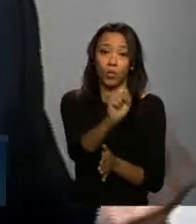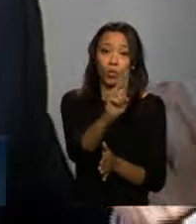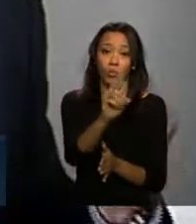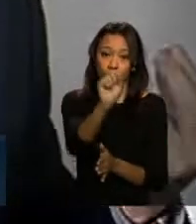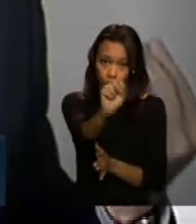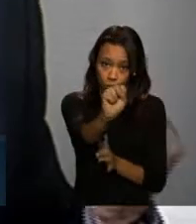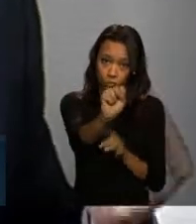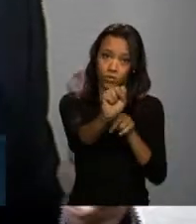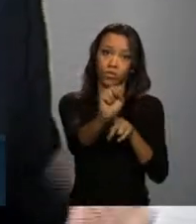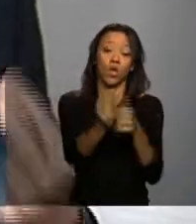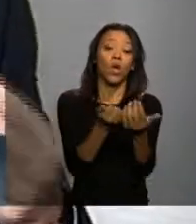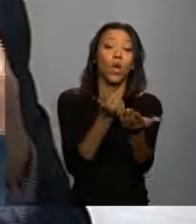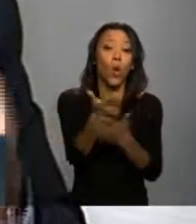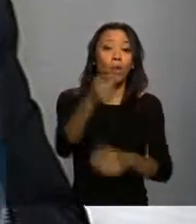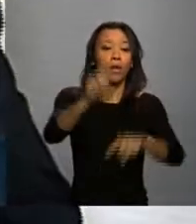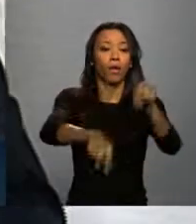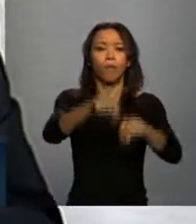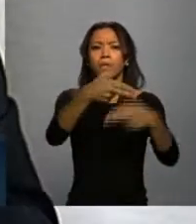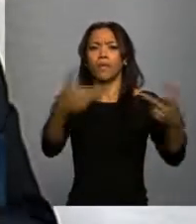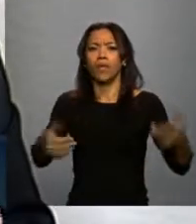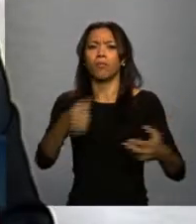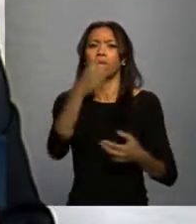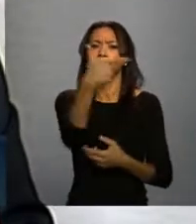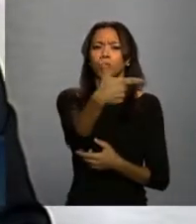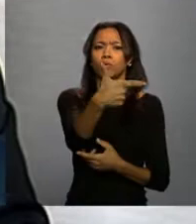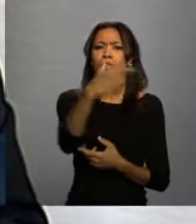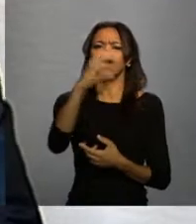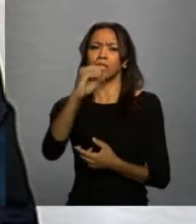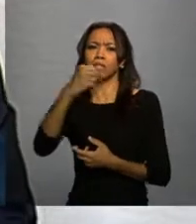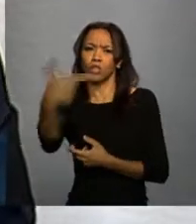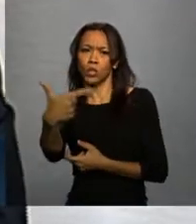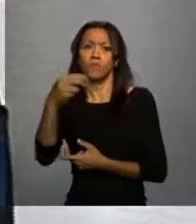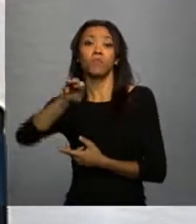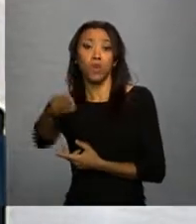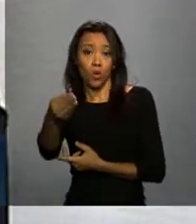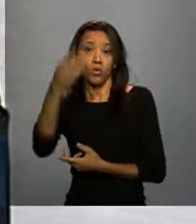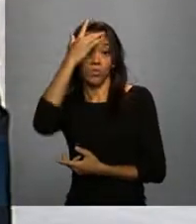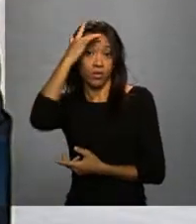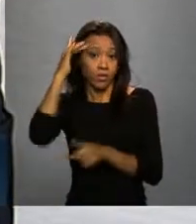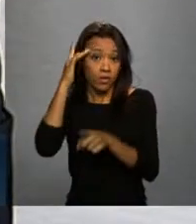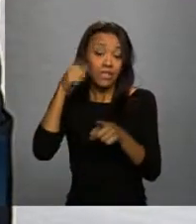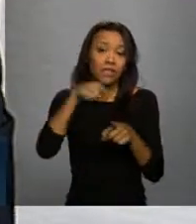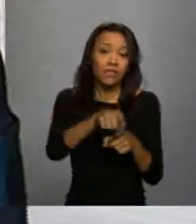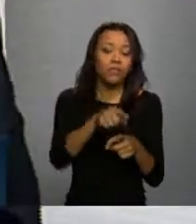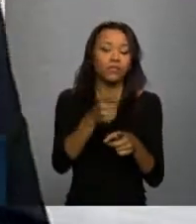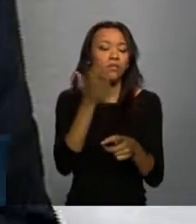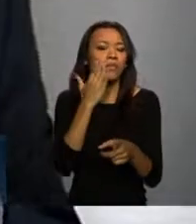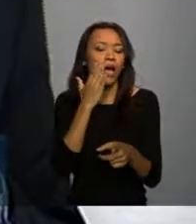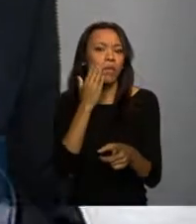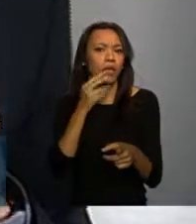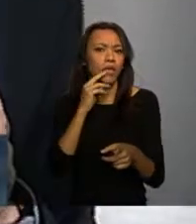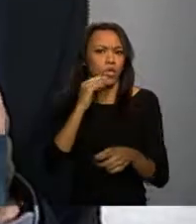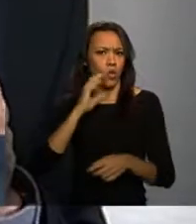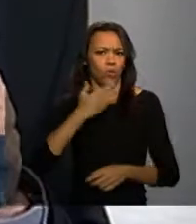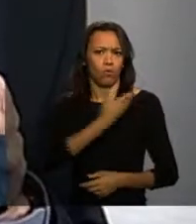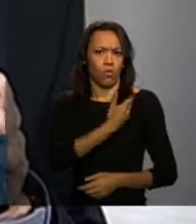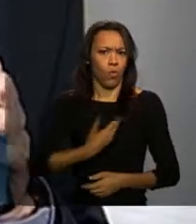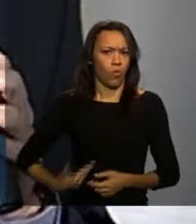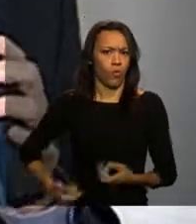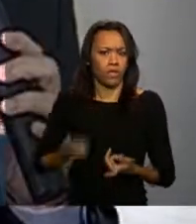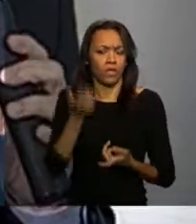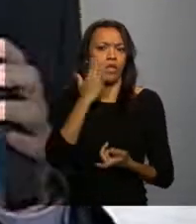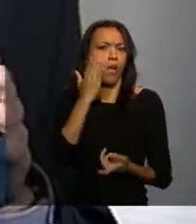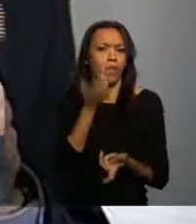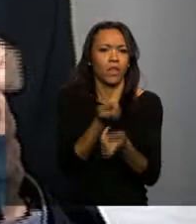de produtos para 202 milhões de pessoas, isso produz uma capacidade de negociação que envolve escala